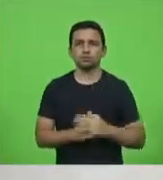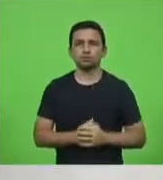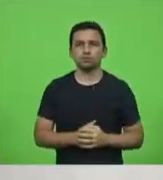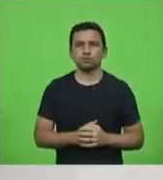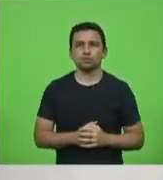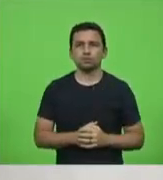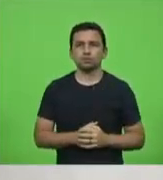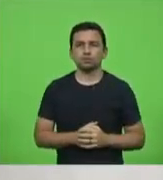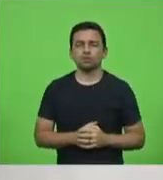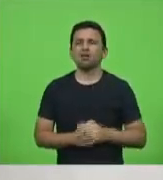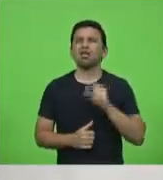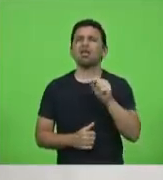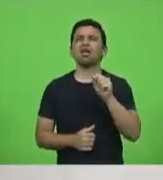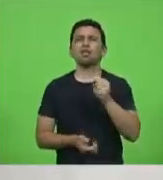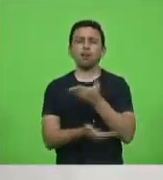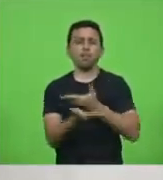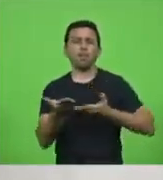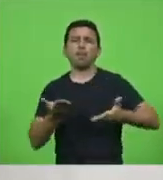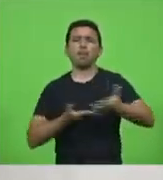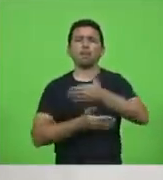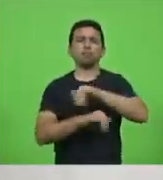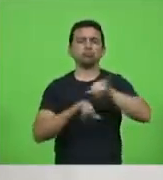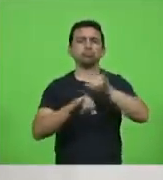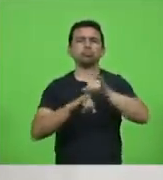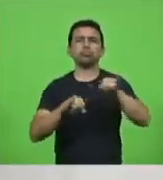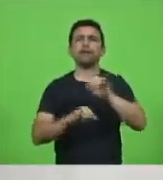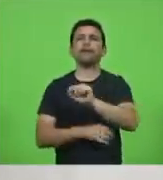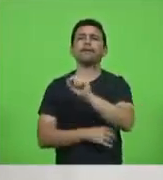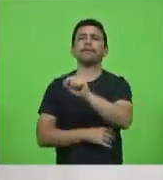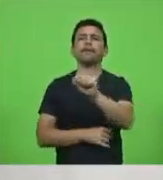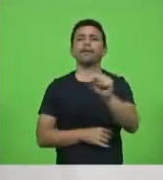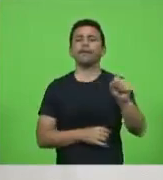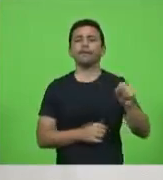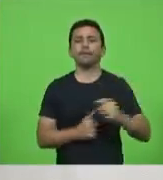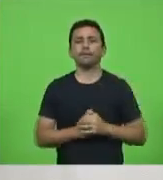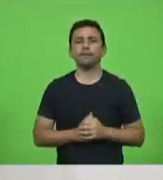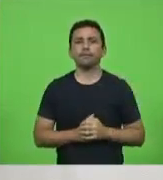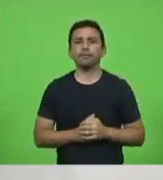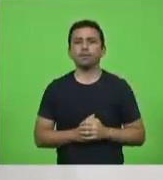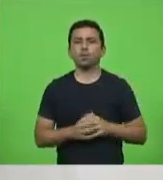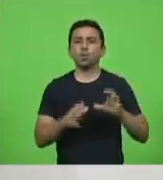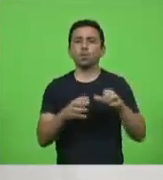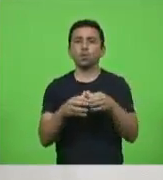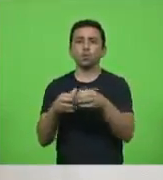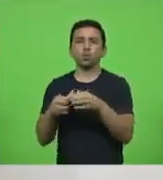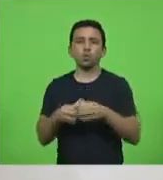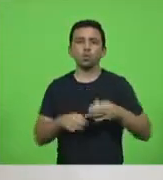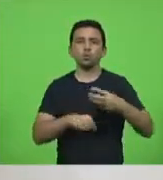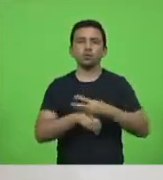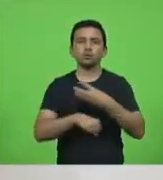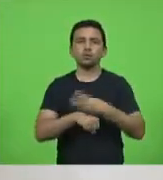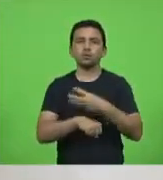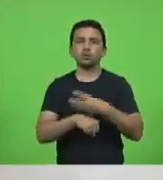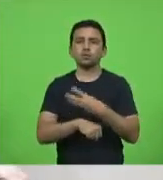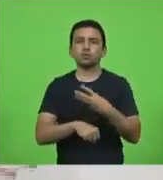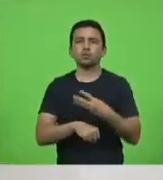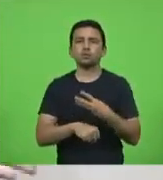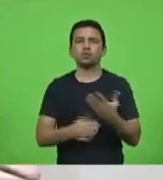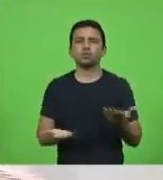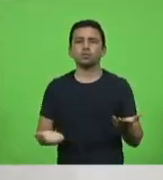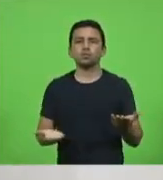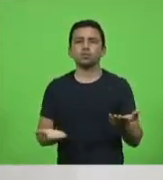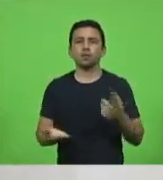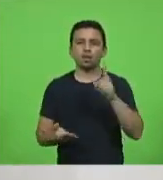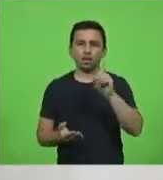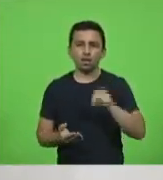E quem compartilha essa notícia? Quem divulga essa notícia nos grupos de WhatsApp? Nada menos do que o